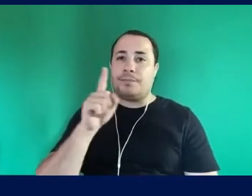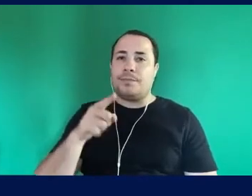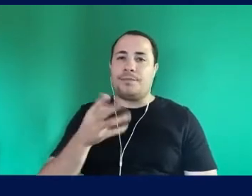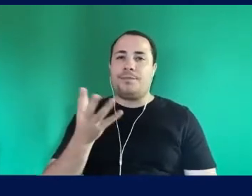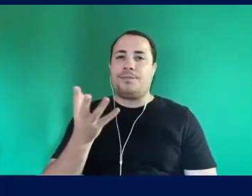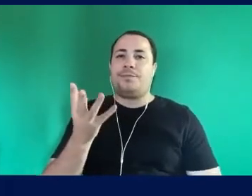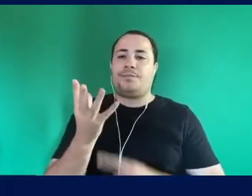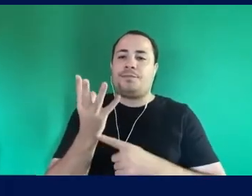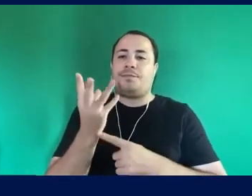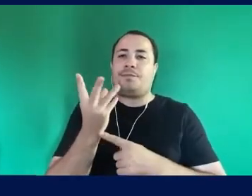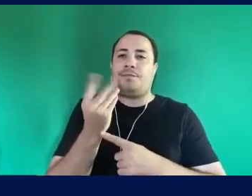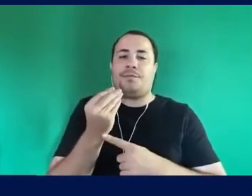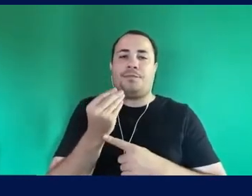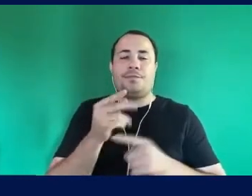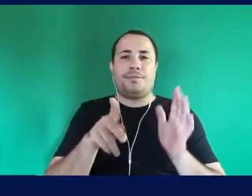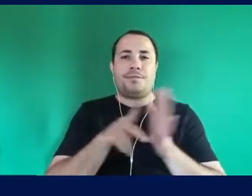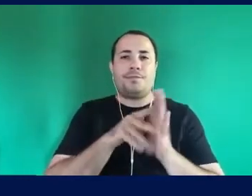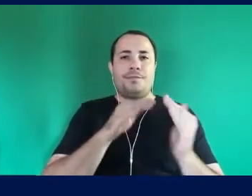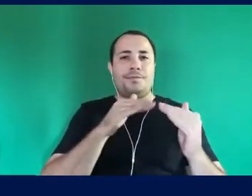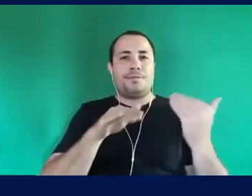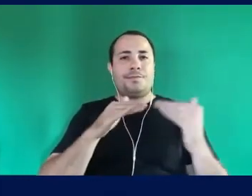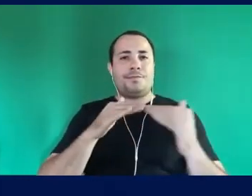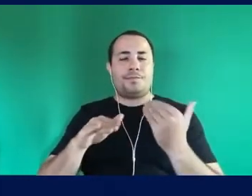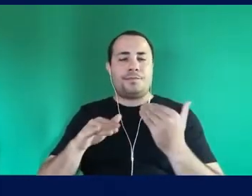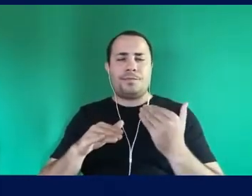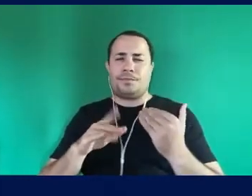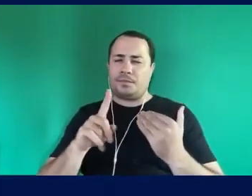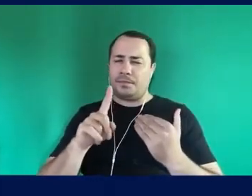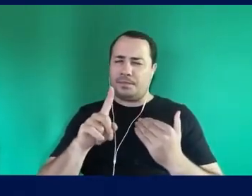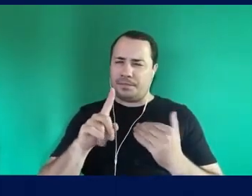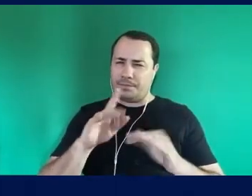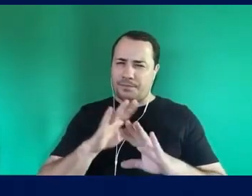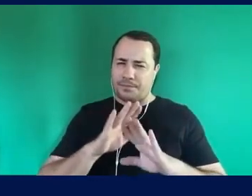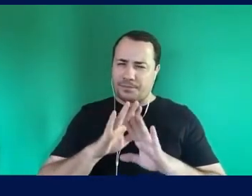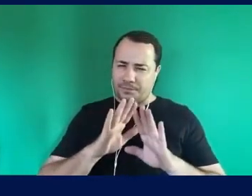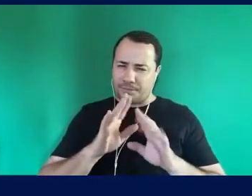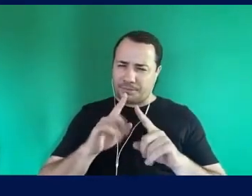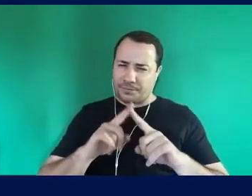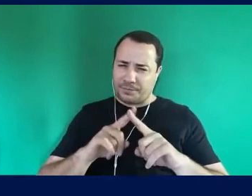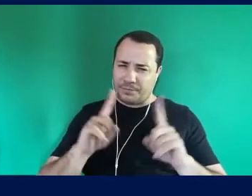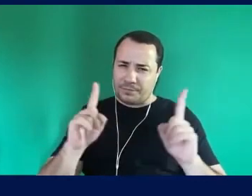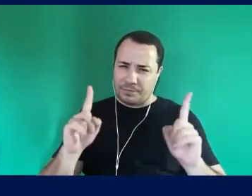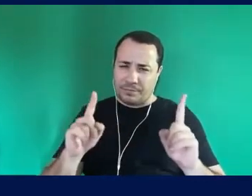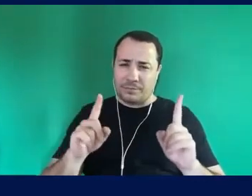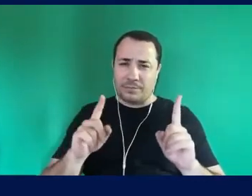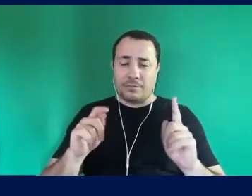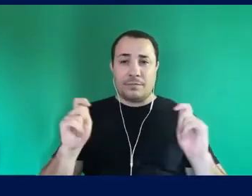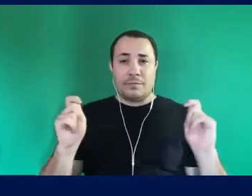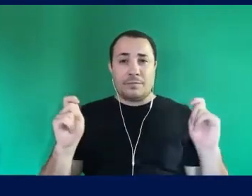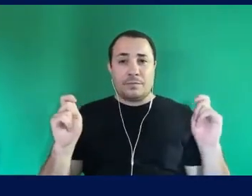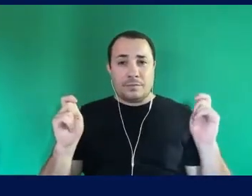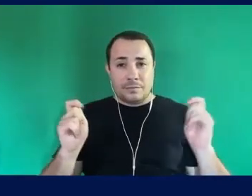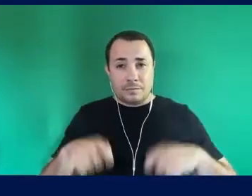fato Agora Isso não é possível Se eu não tiver Mediado por esse real